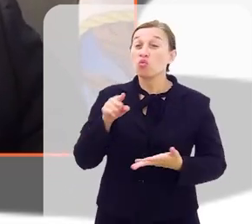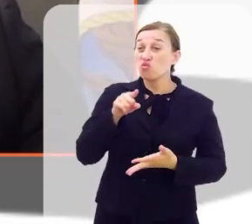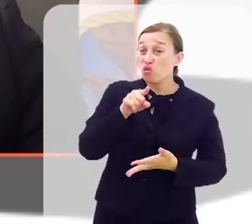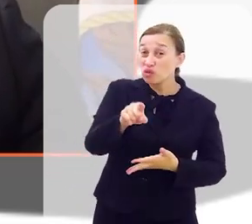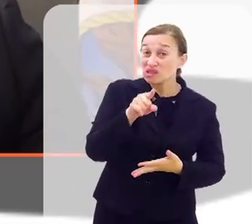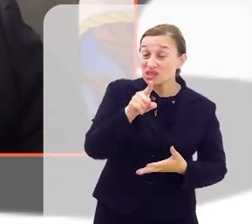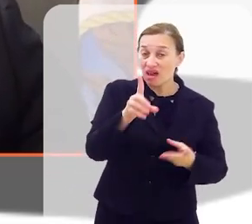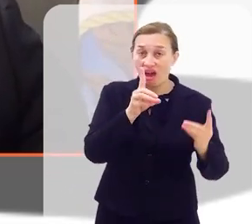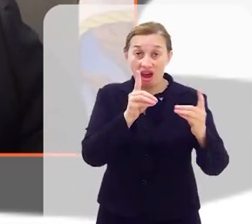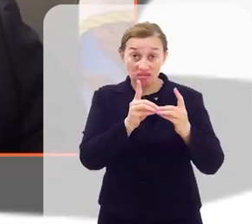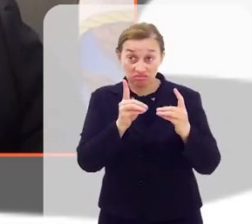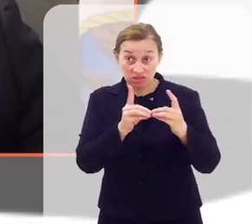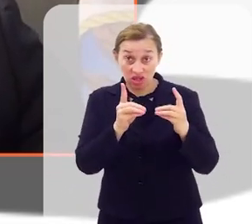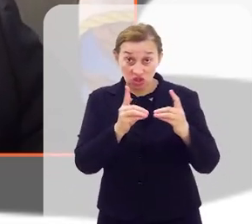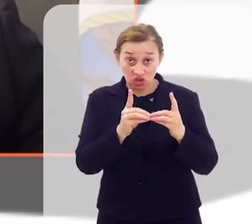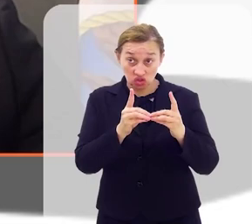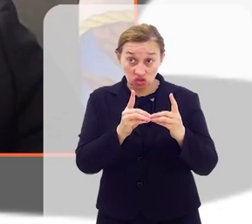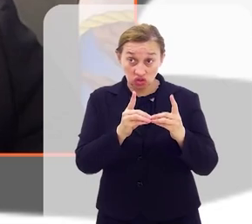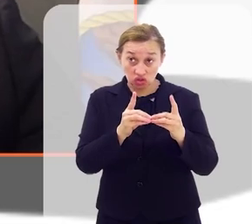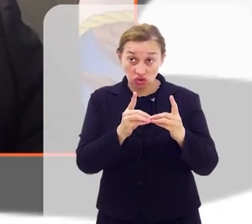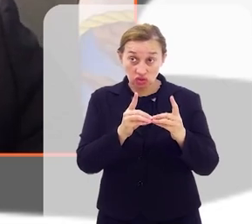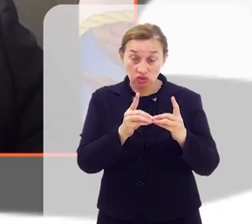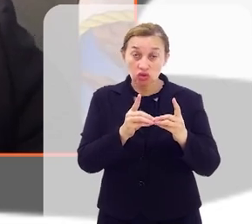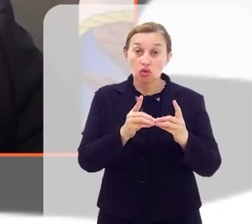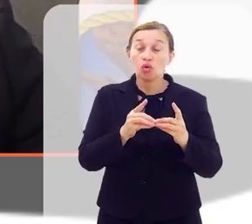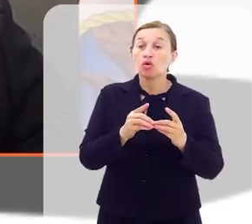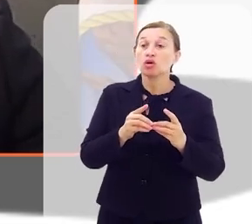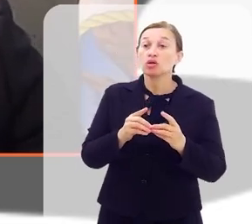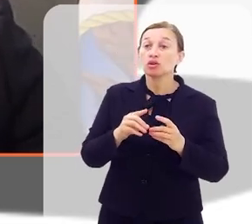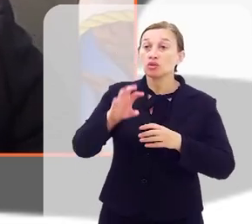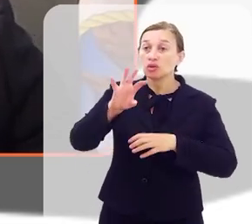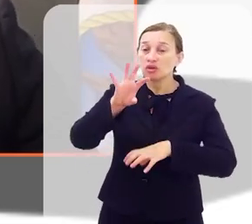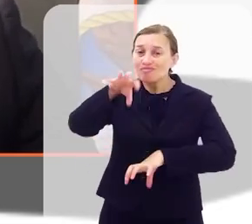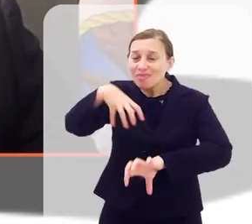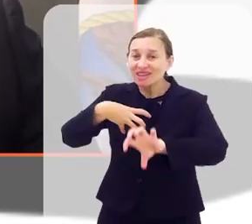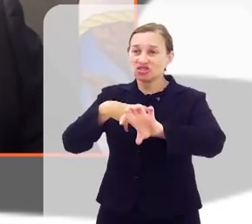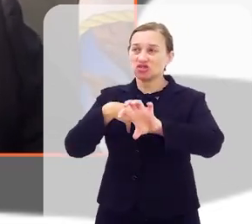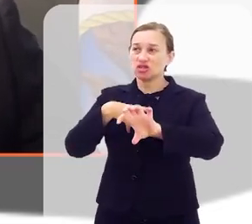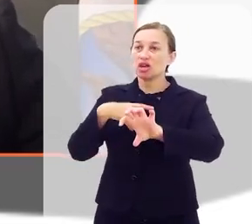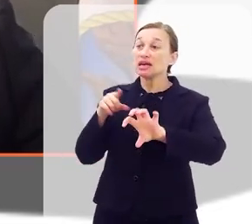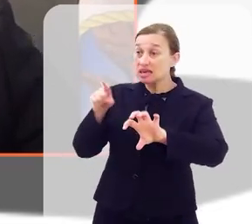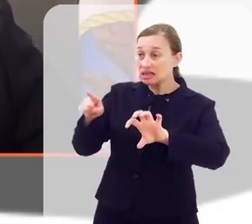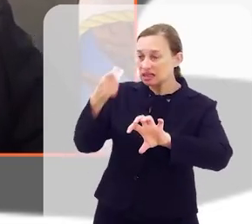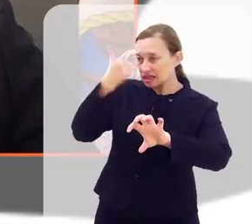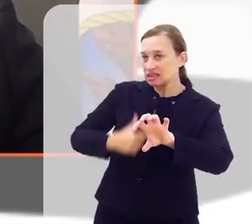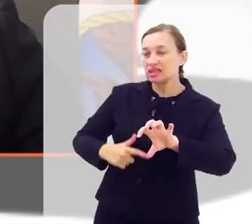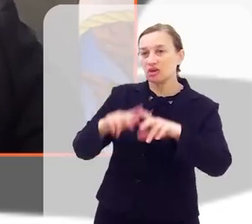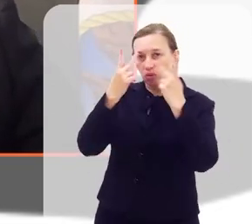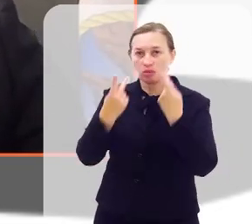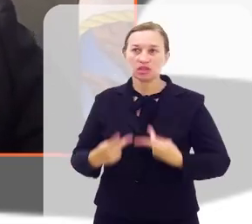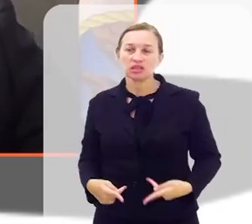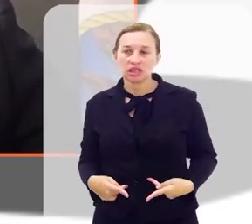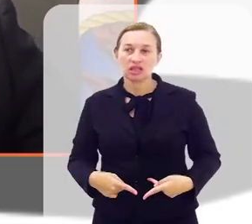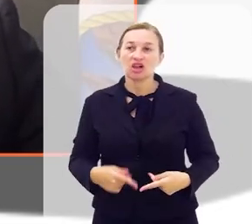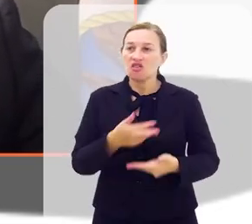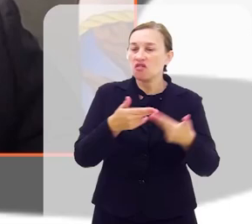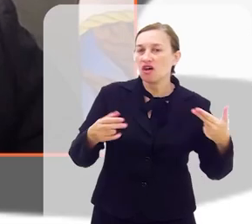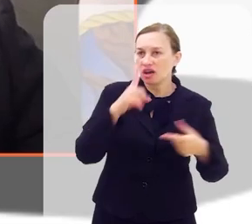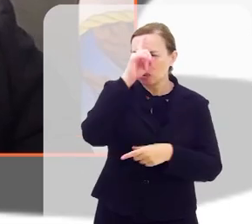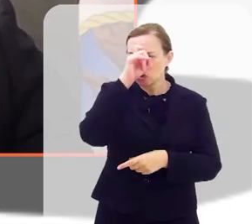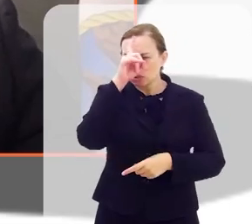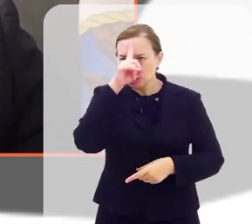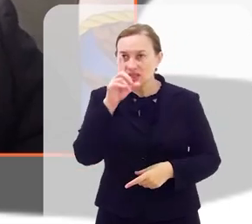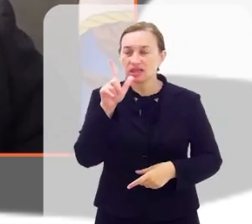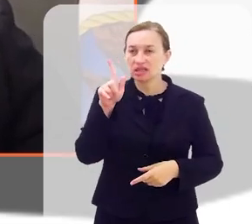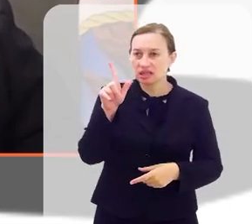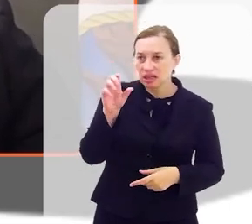você atende como você gostaria de ser atendido, isso se chama humanizar. E muitos hospitais,